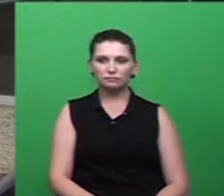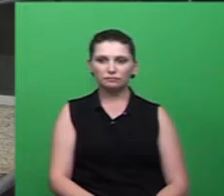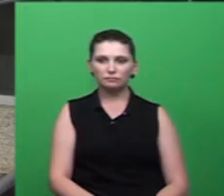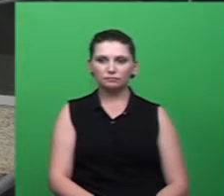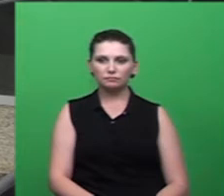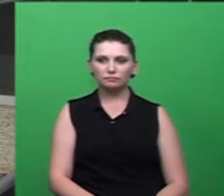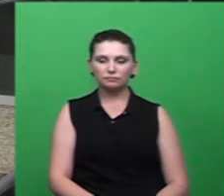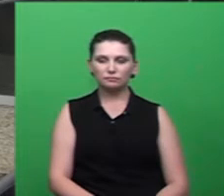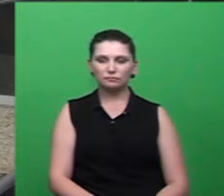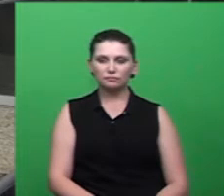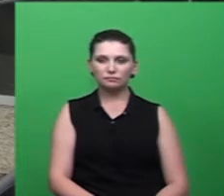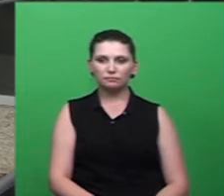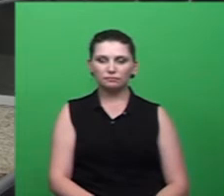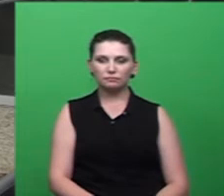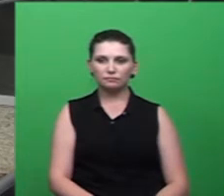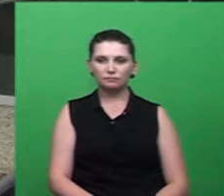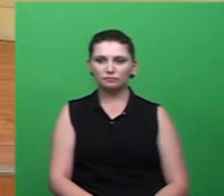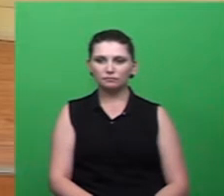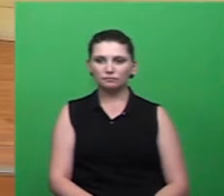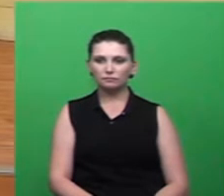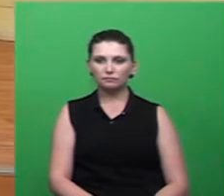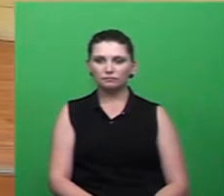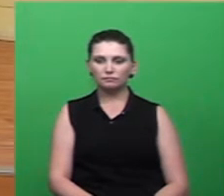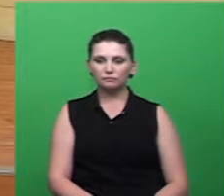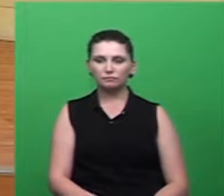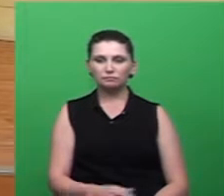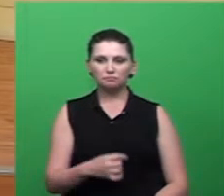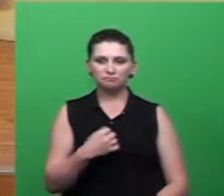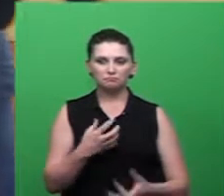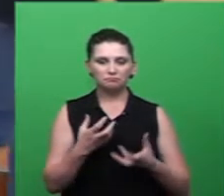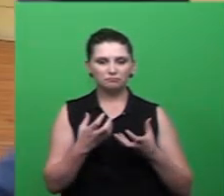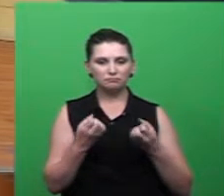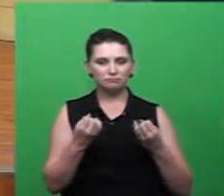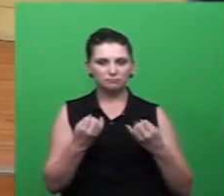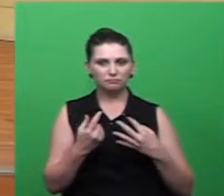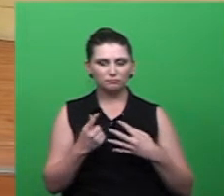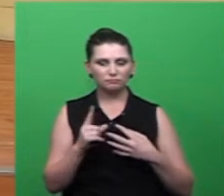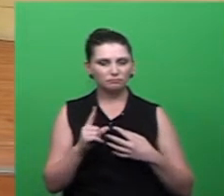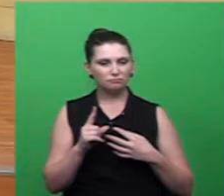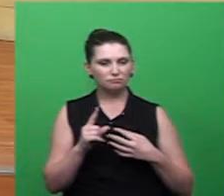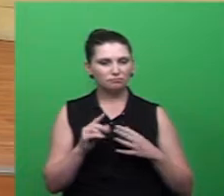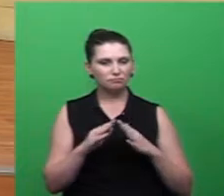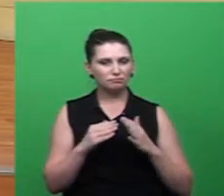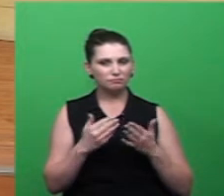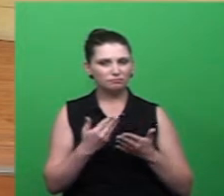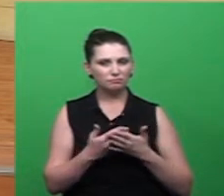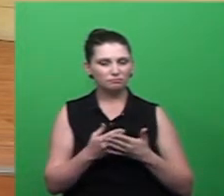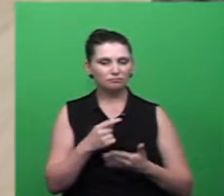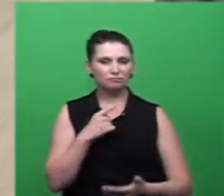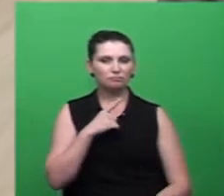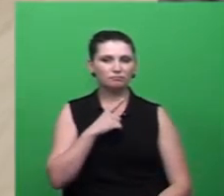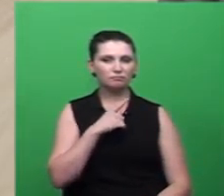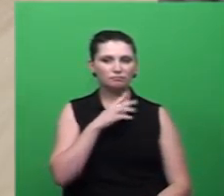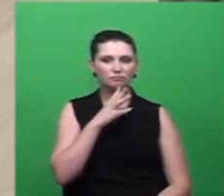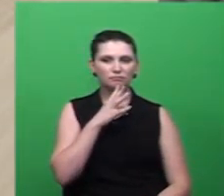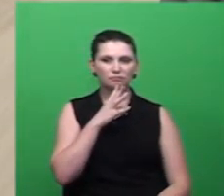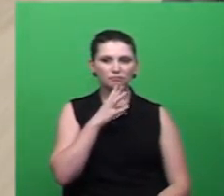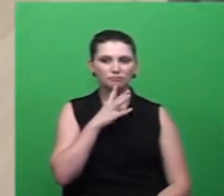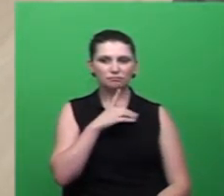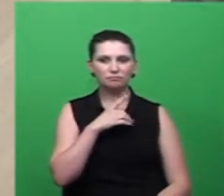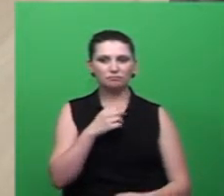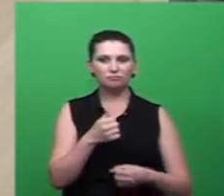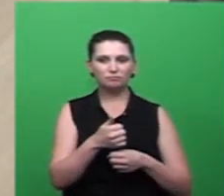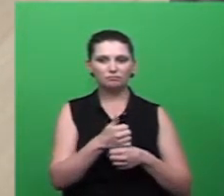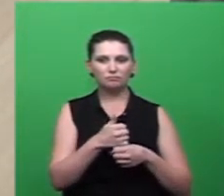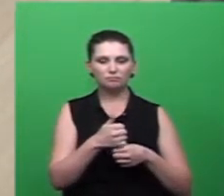eu queria falar em relação à escola eu não sei se foi exatamente este caso mas eu tenho conhecimento de uma diretora que entrou em